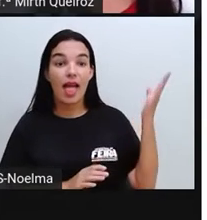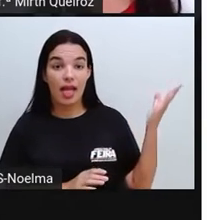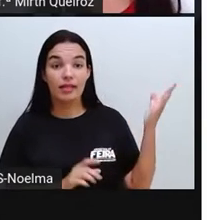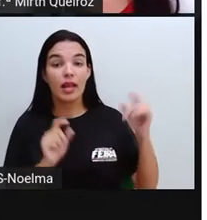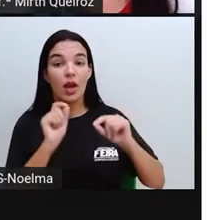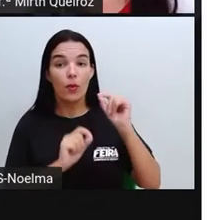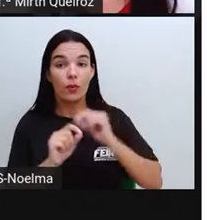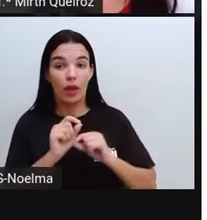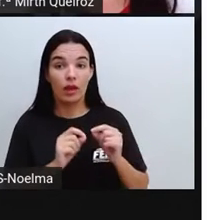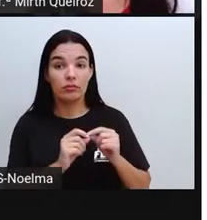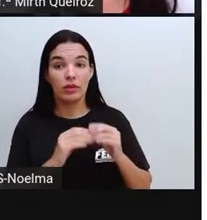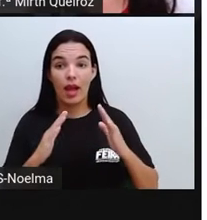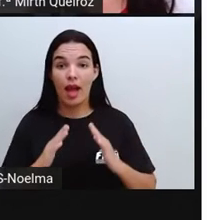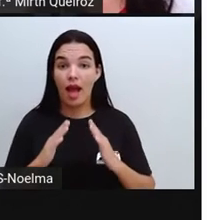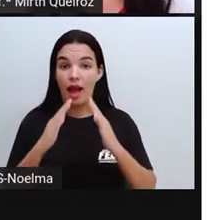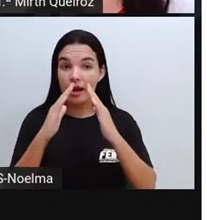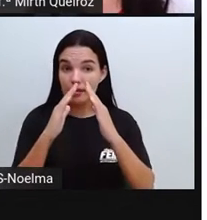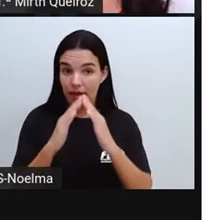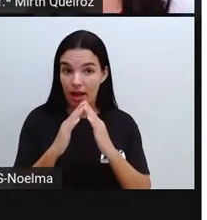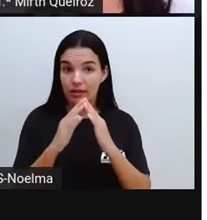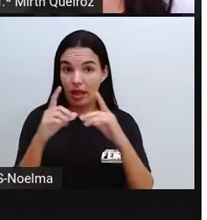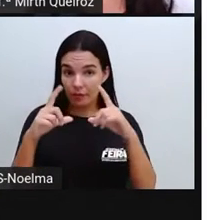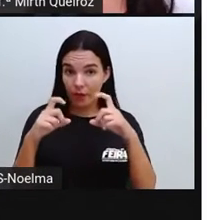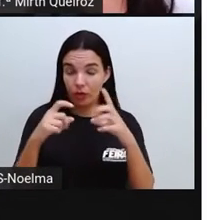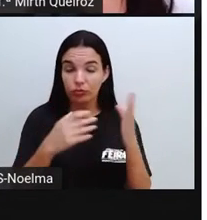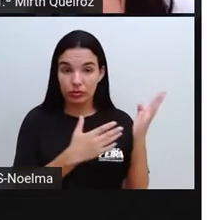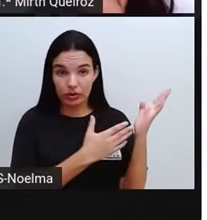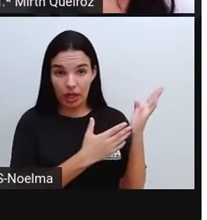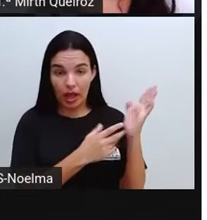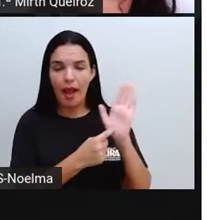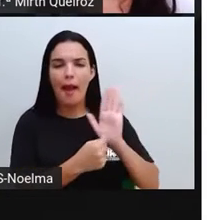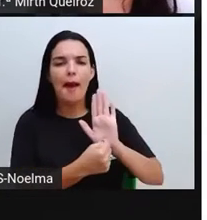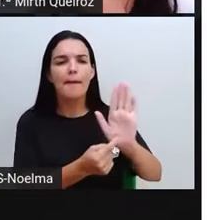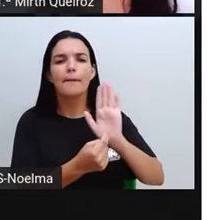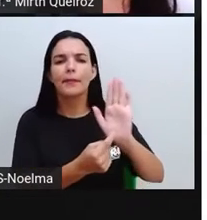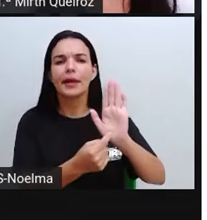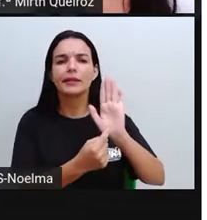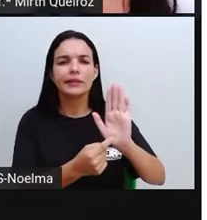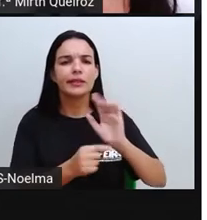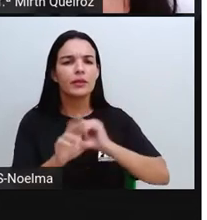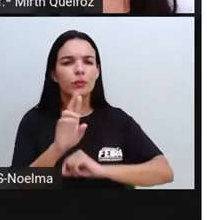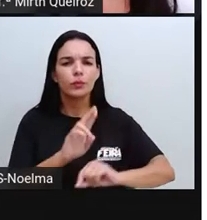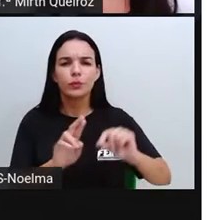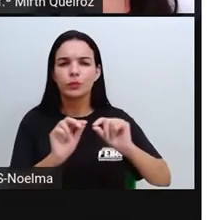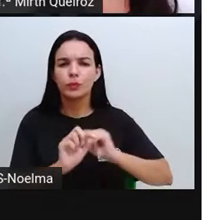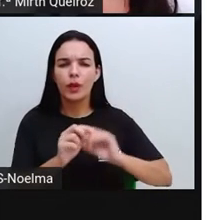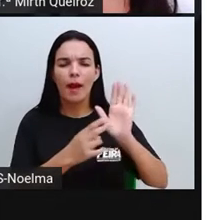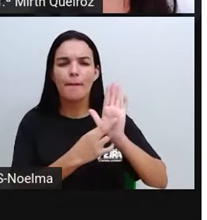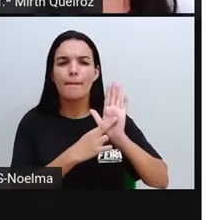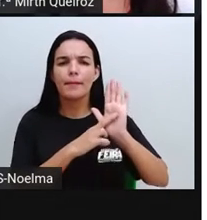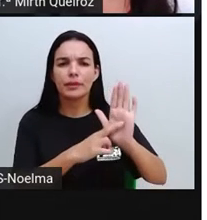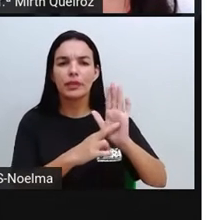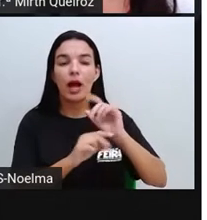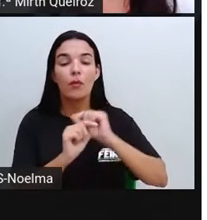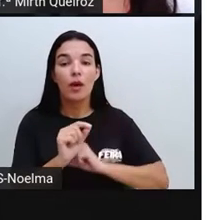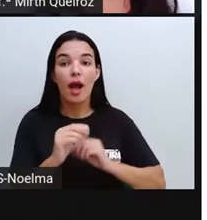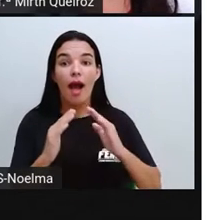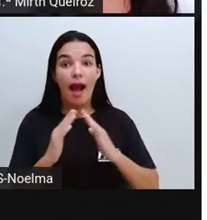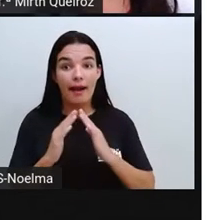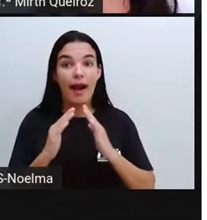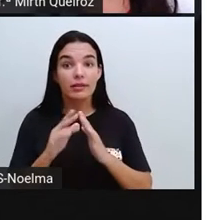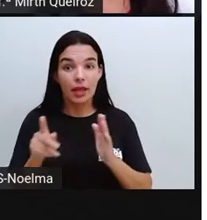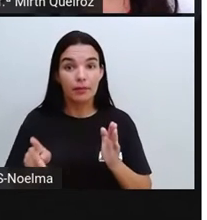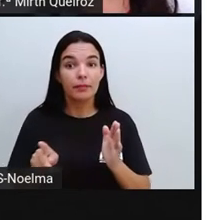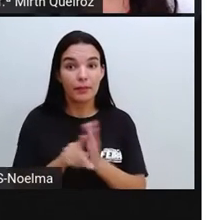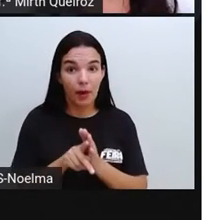Esse aqui, essa foto, ela representa aí, a gente pode observar, a casa onde ele passou a maior